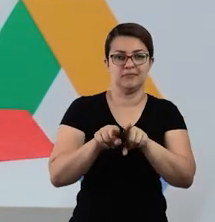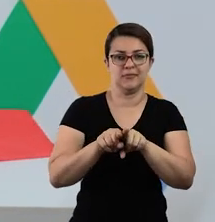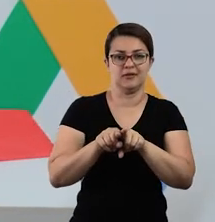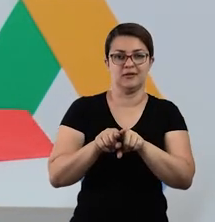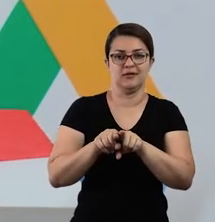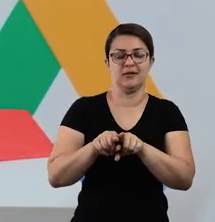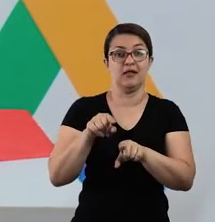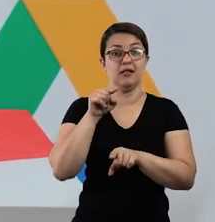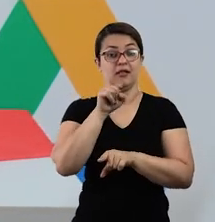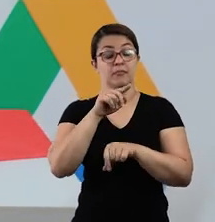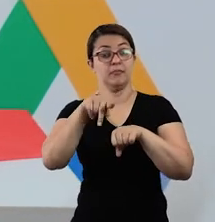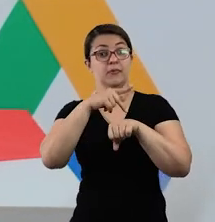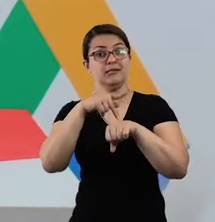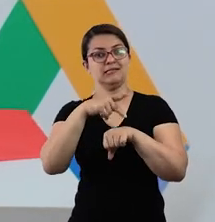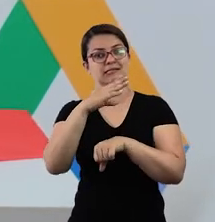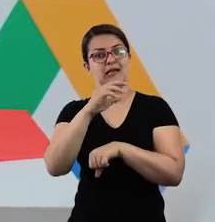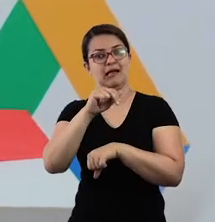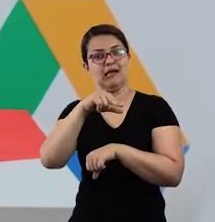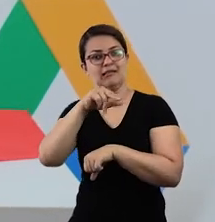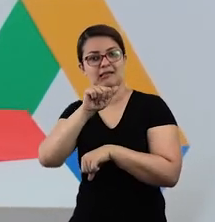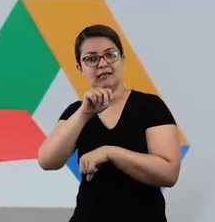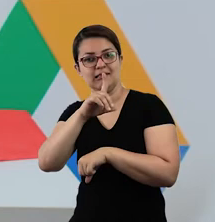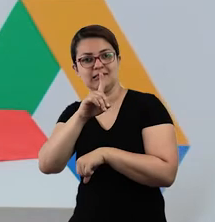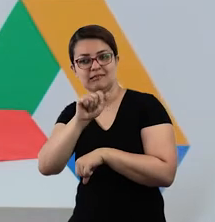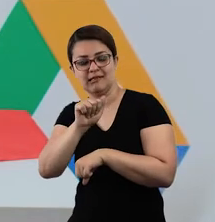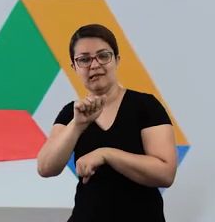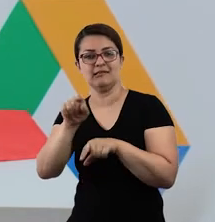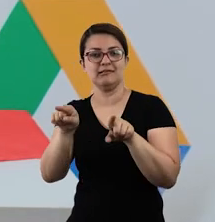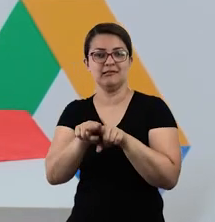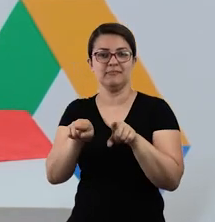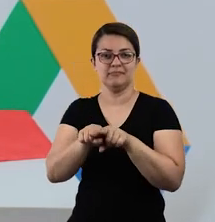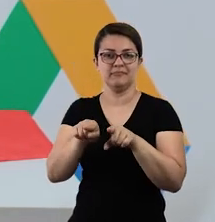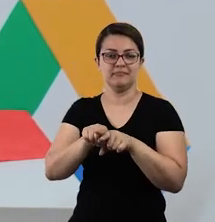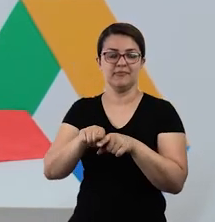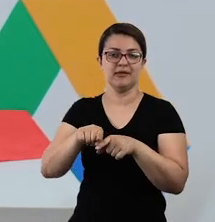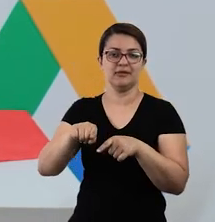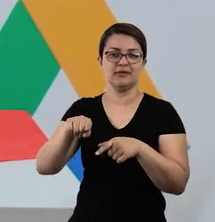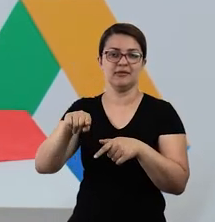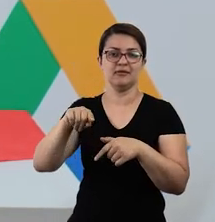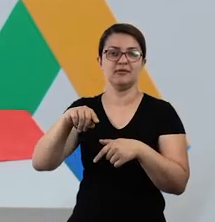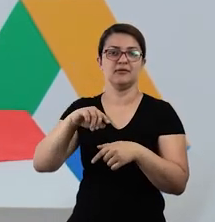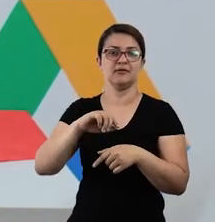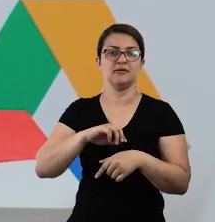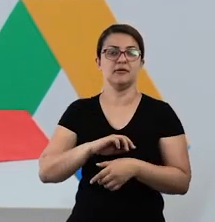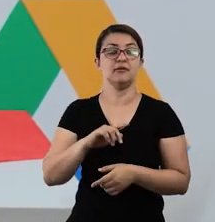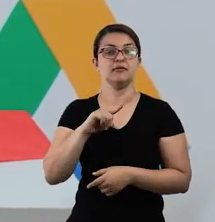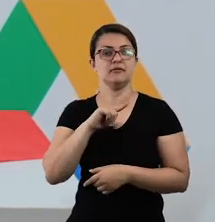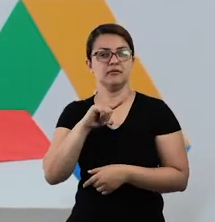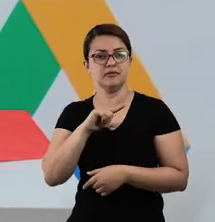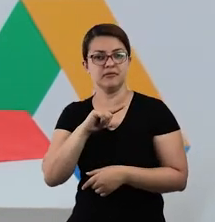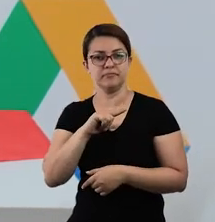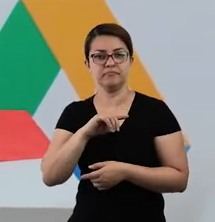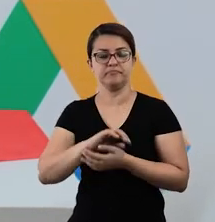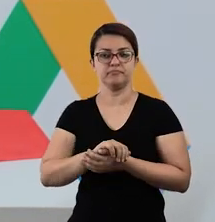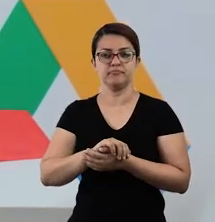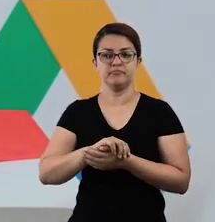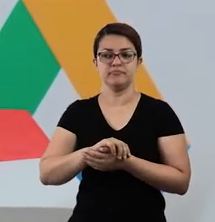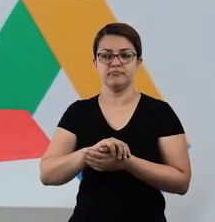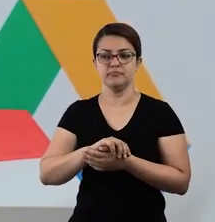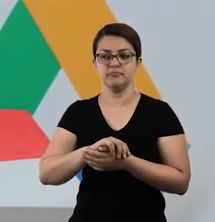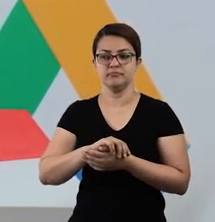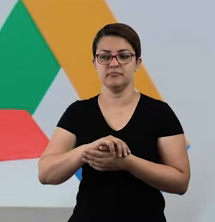Caribe, né? No Brasil, ele é comemorado apenas por algumas comunidades protestantes. Não é algo muito